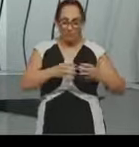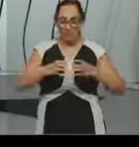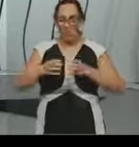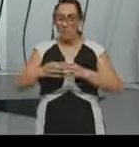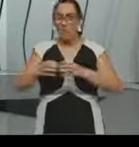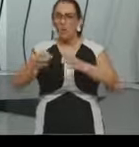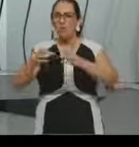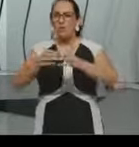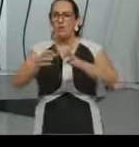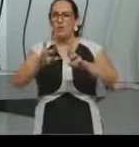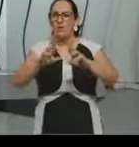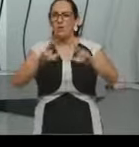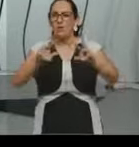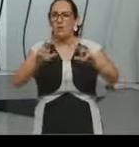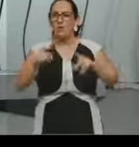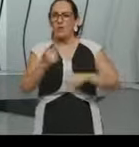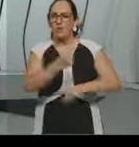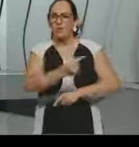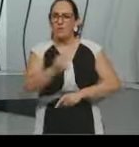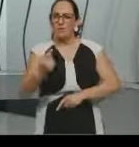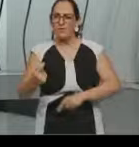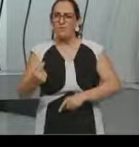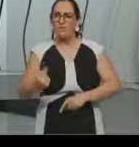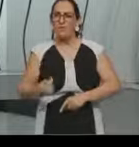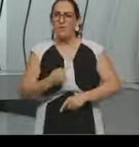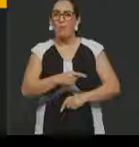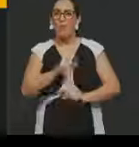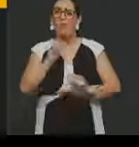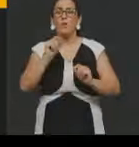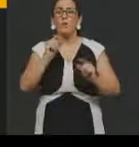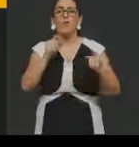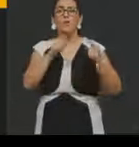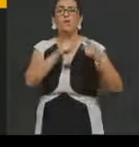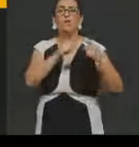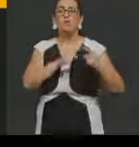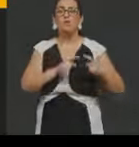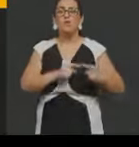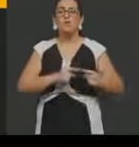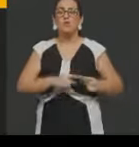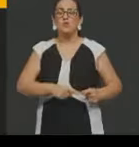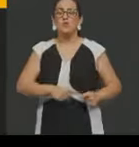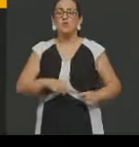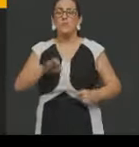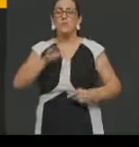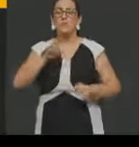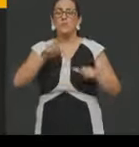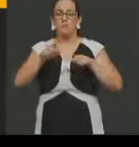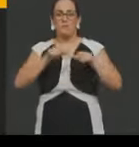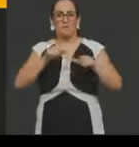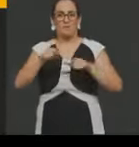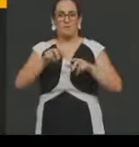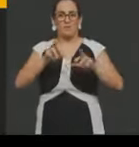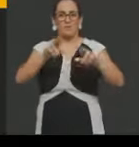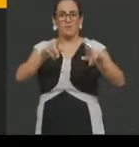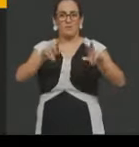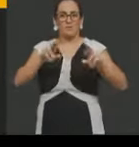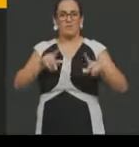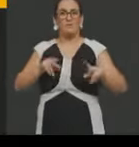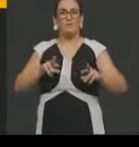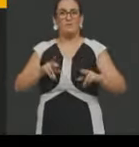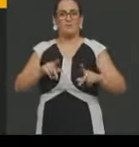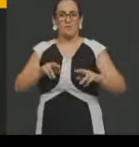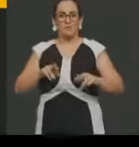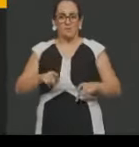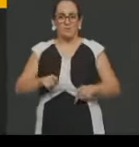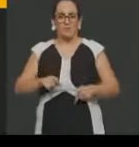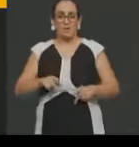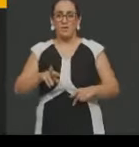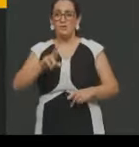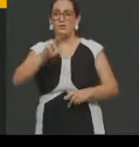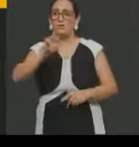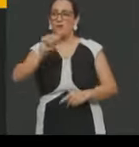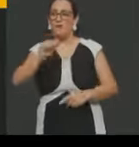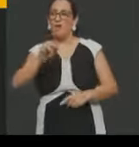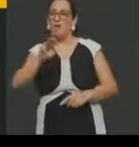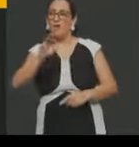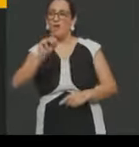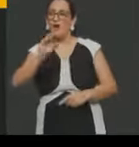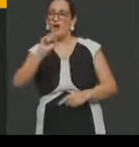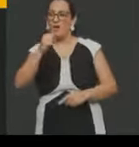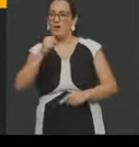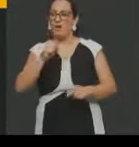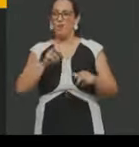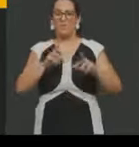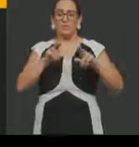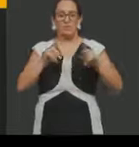consolidada, vamos dizer assim, mais organizada, melhor dizendo, né, com as uniões operárias, e isso aí é um caminhar muito